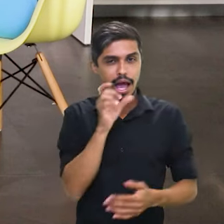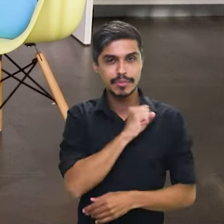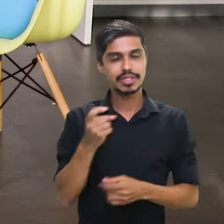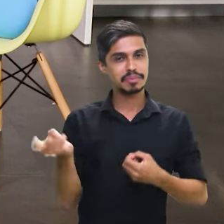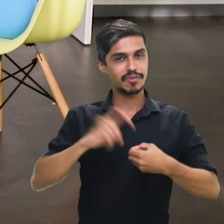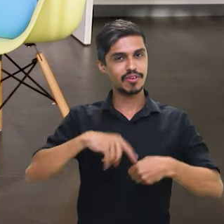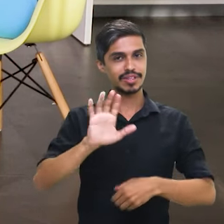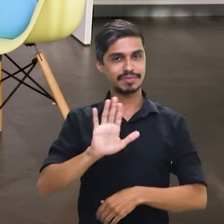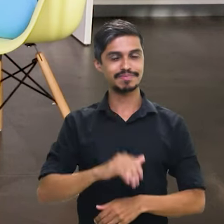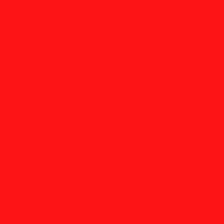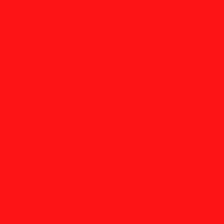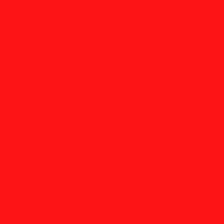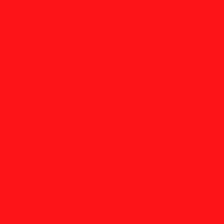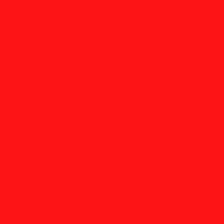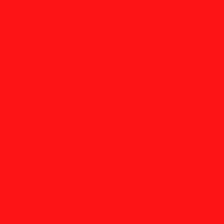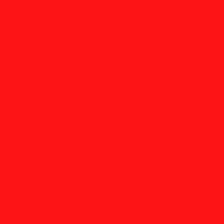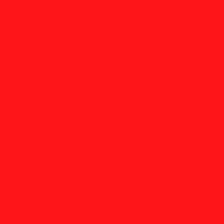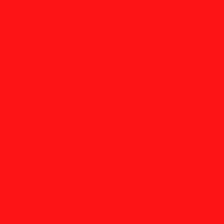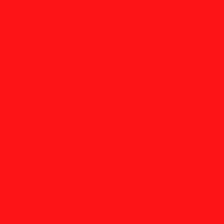breve intervalo e volta já.